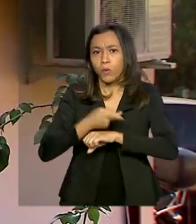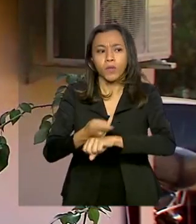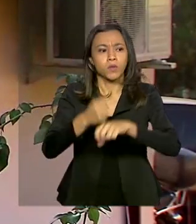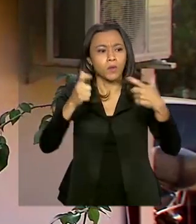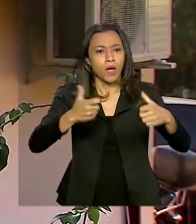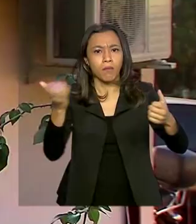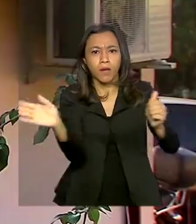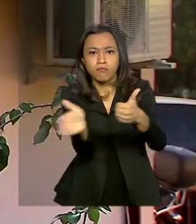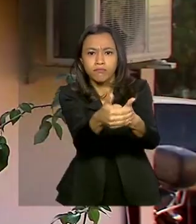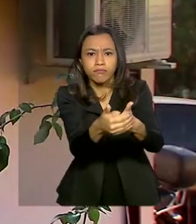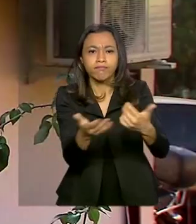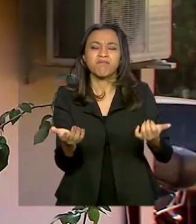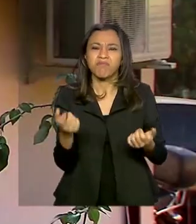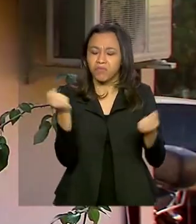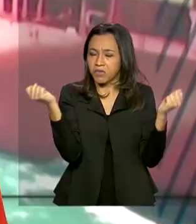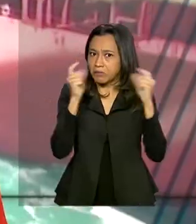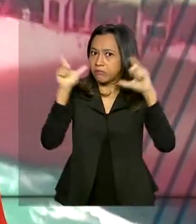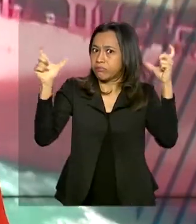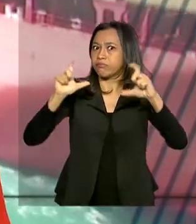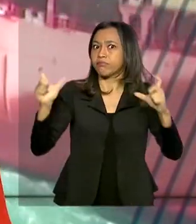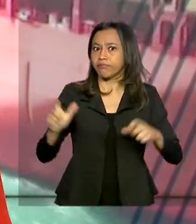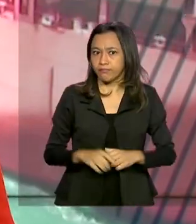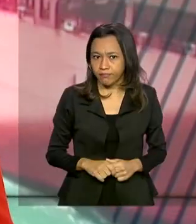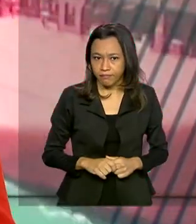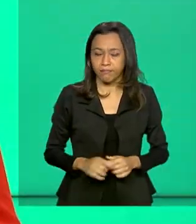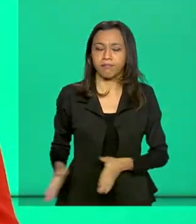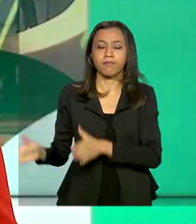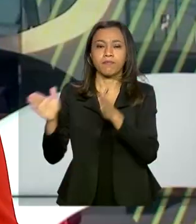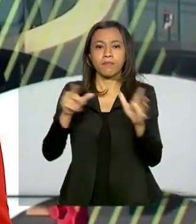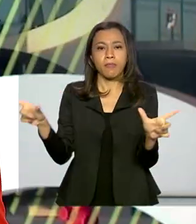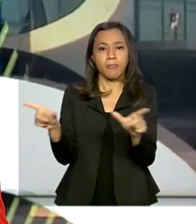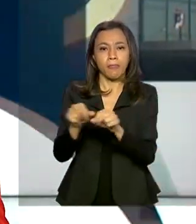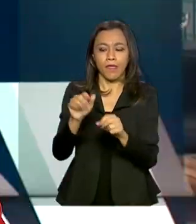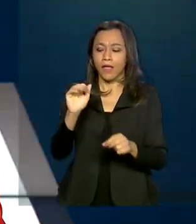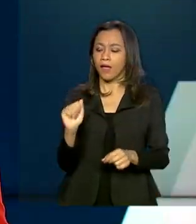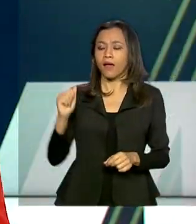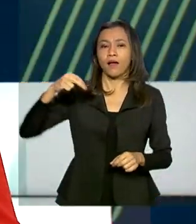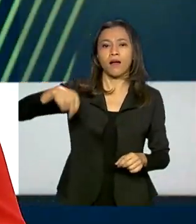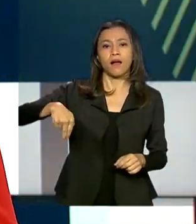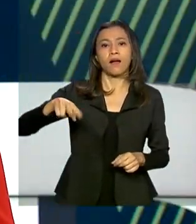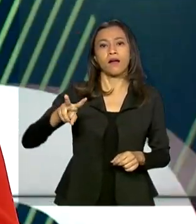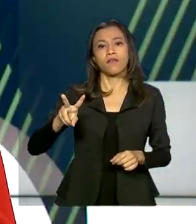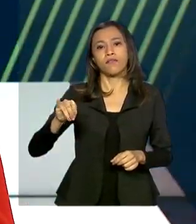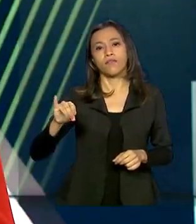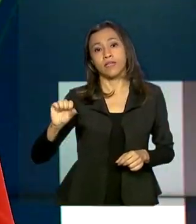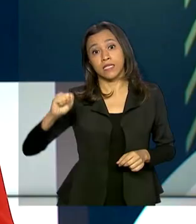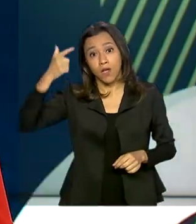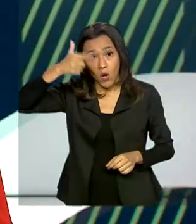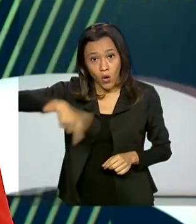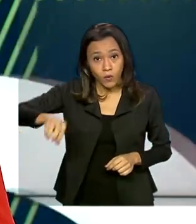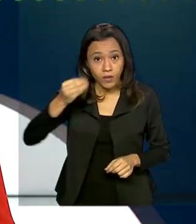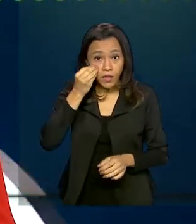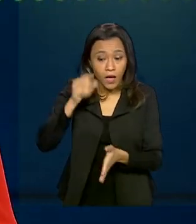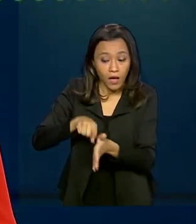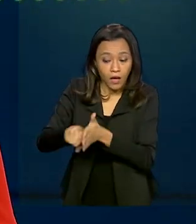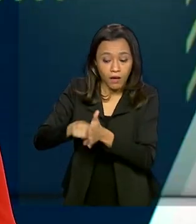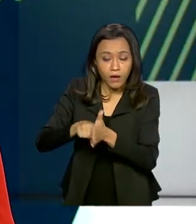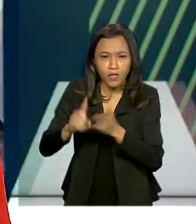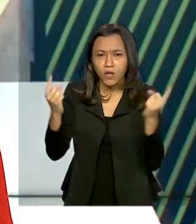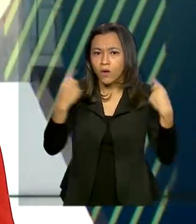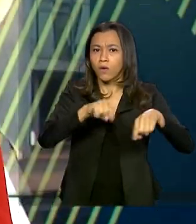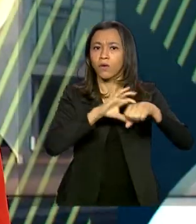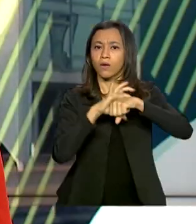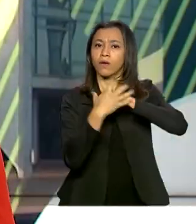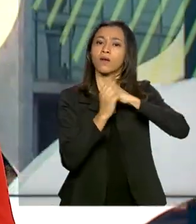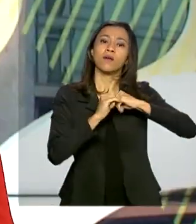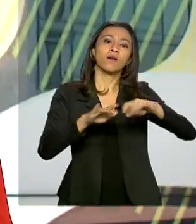mas foi assustador. A Anvisa autorizou mais um teste para uma vacina contra a Covid-19. O pedido